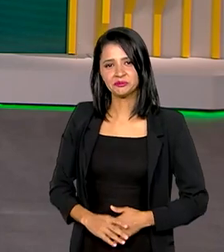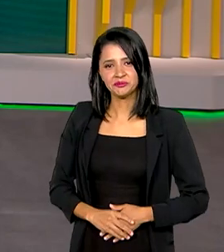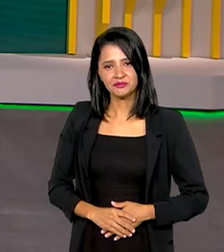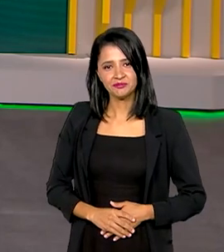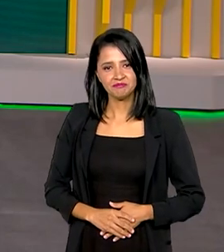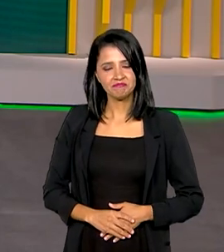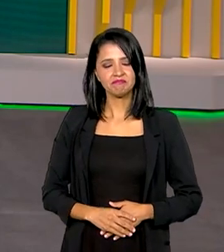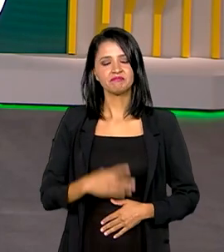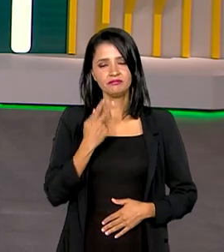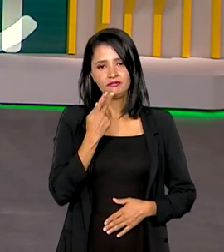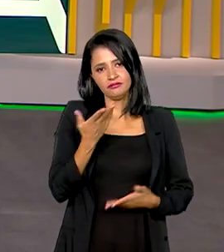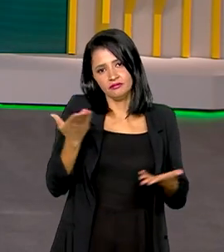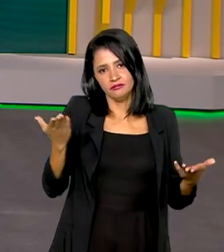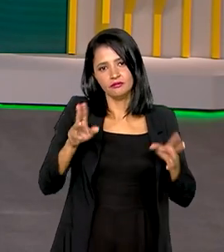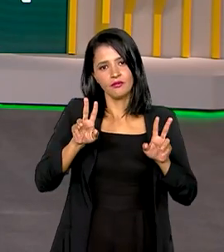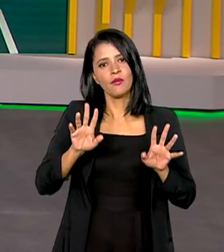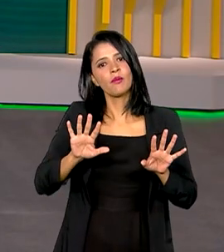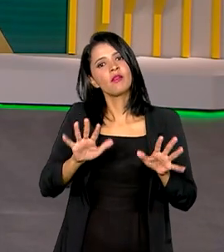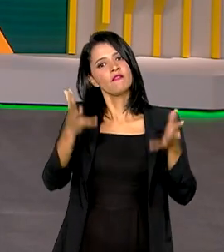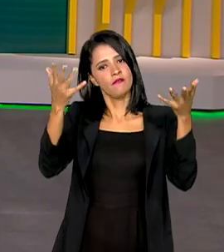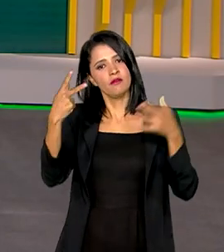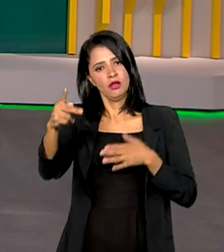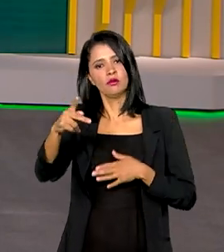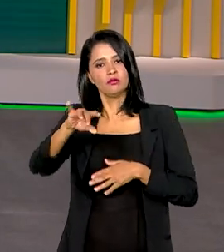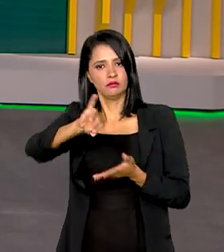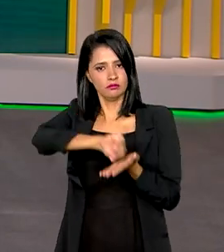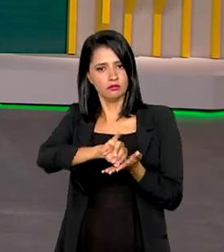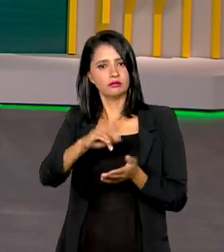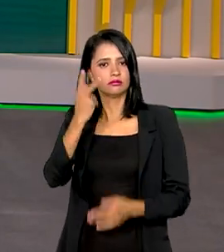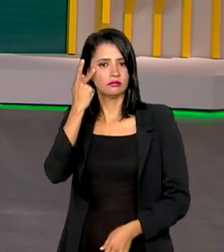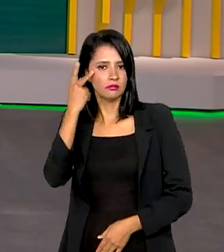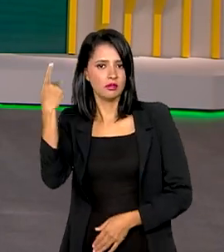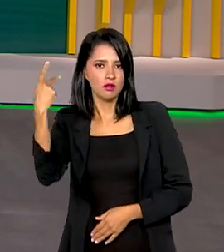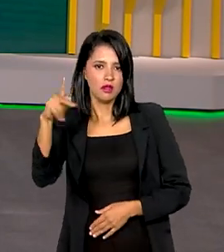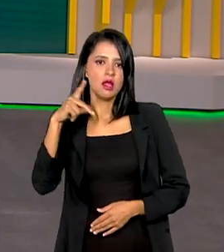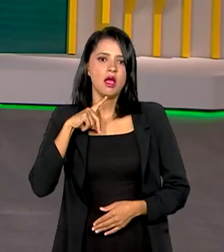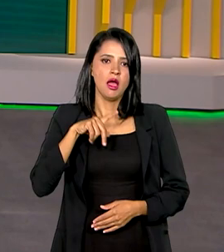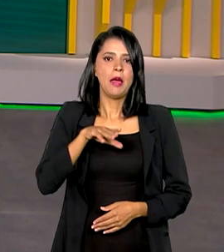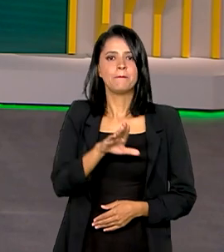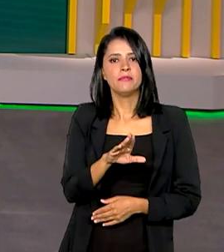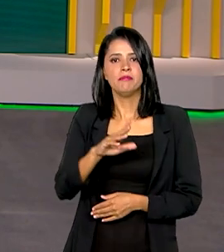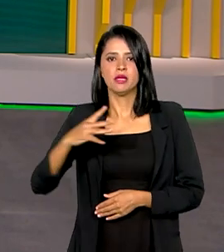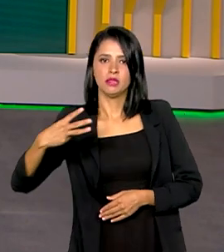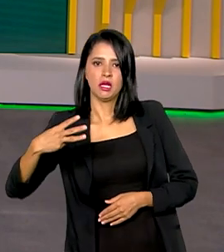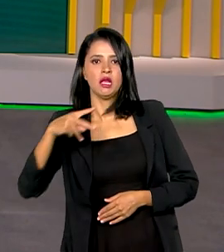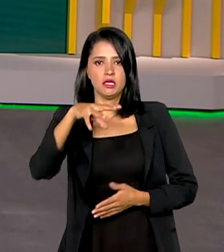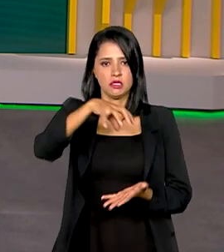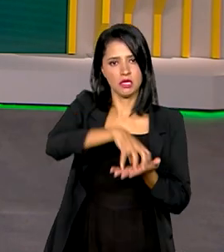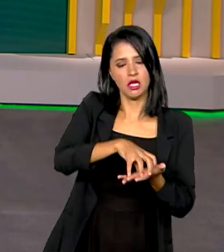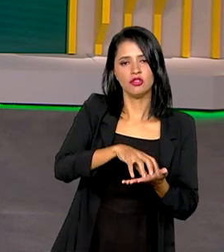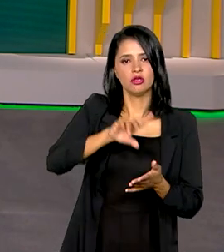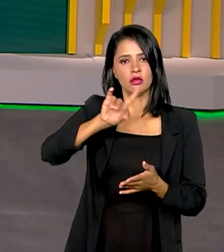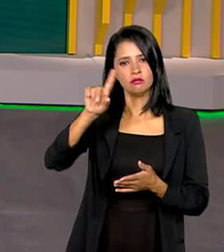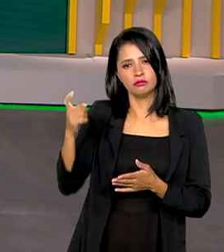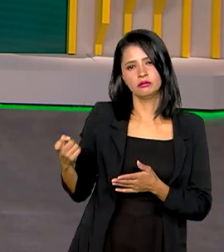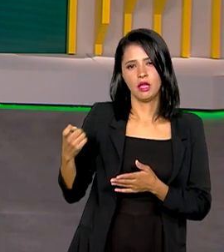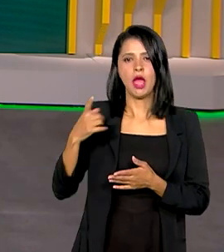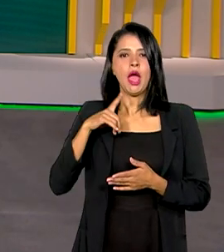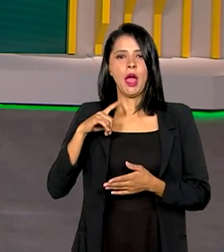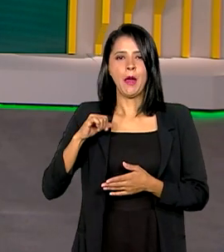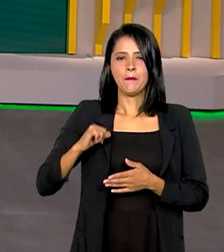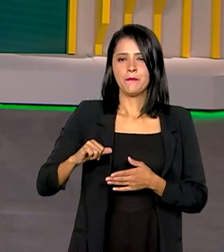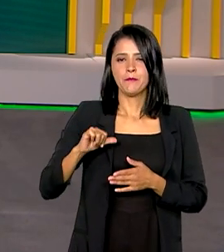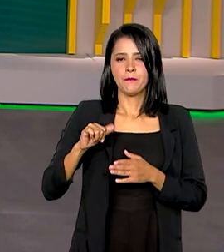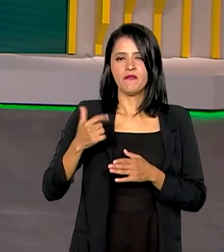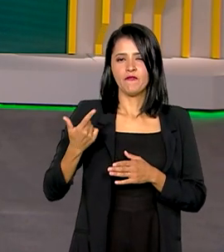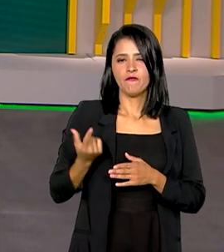Falando de eventos na capital paulista, na sede da B3, a antiga Bolsa de Valores de São Paulo, o ministro de